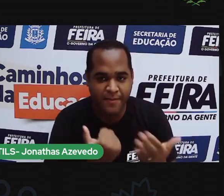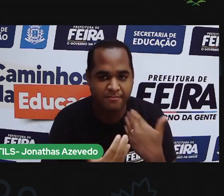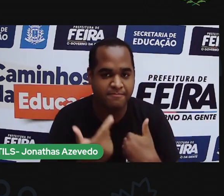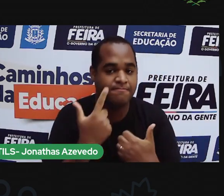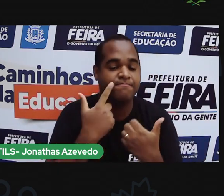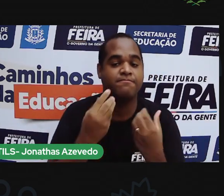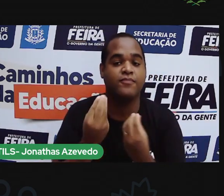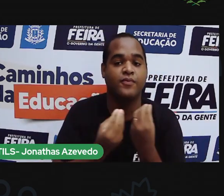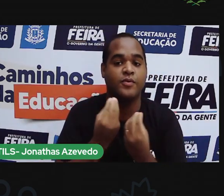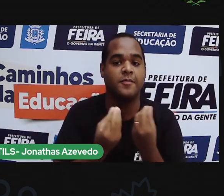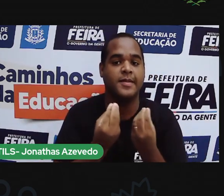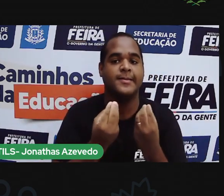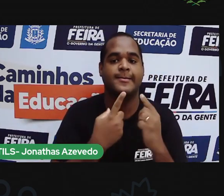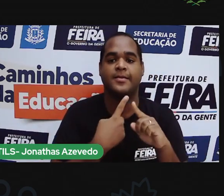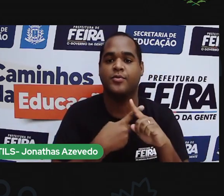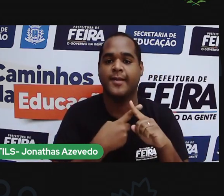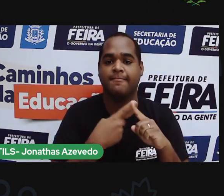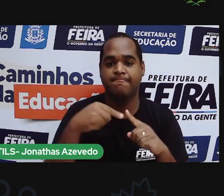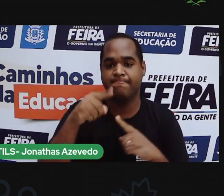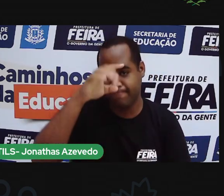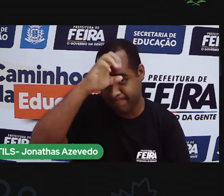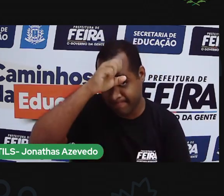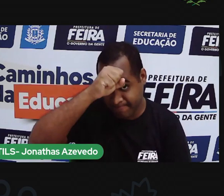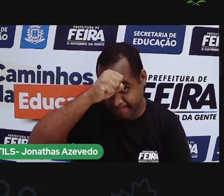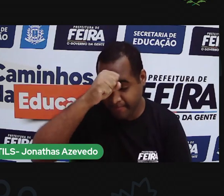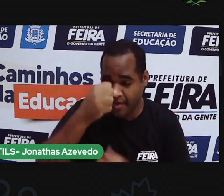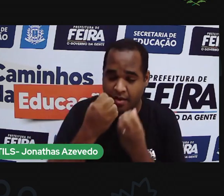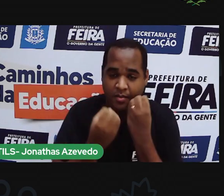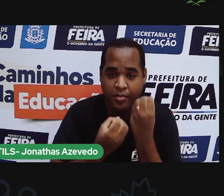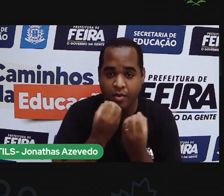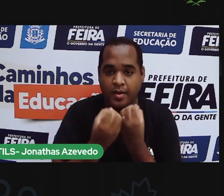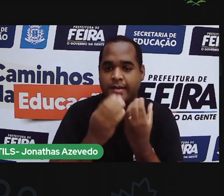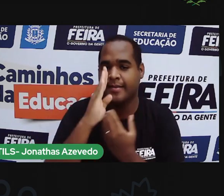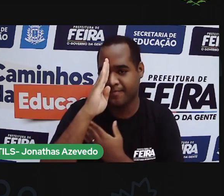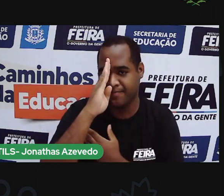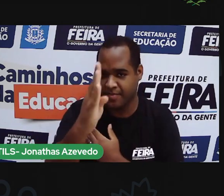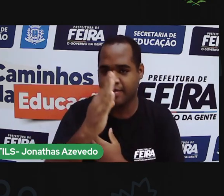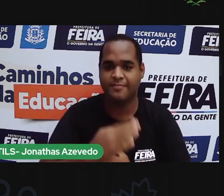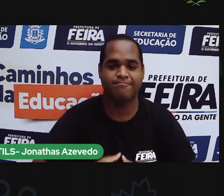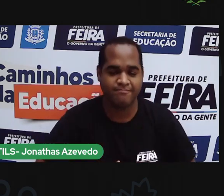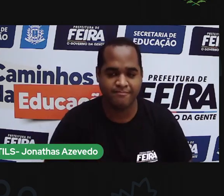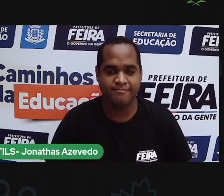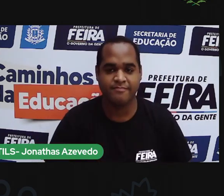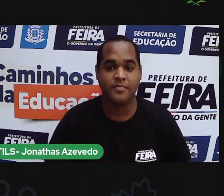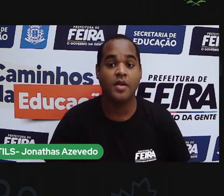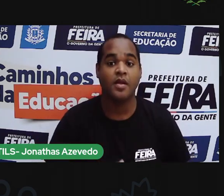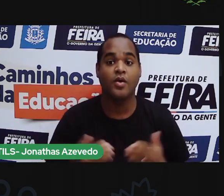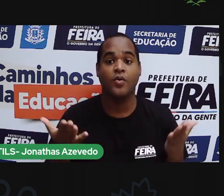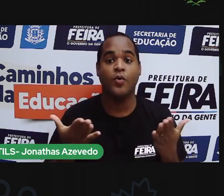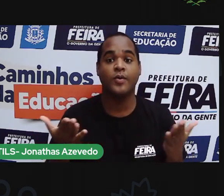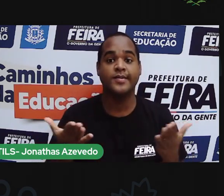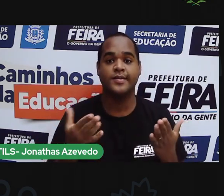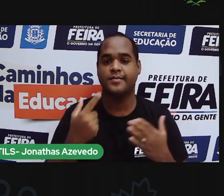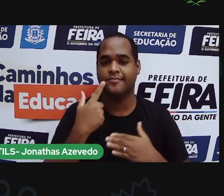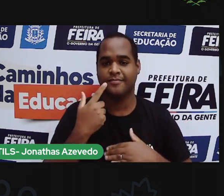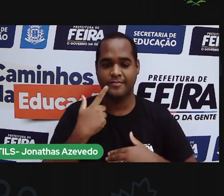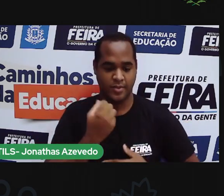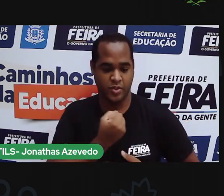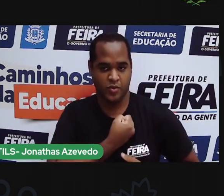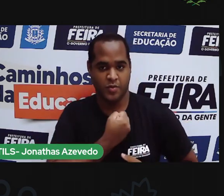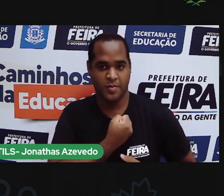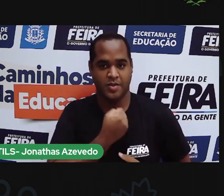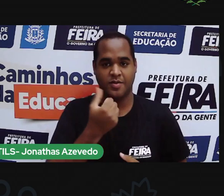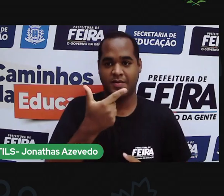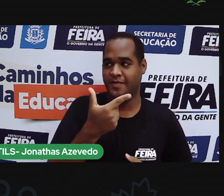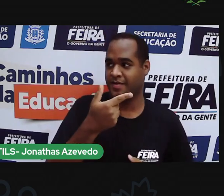porque o aprendizado é a nossa prioridade. E hoje, aula 27,